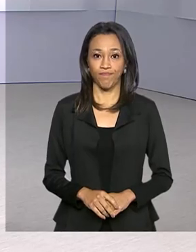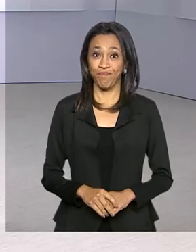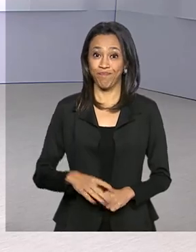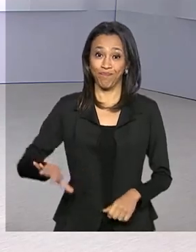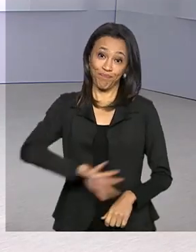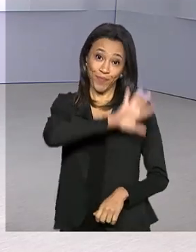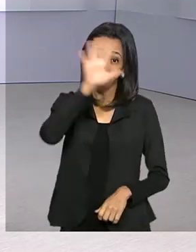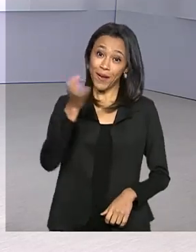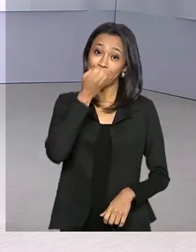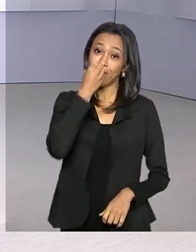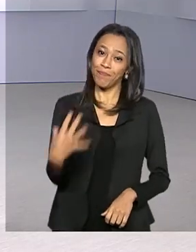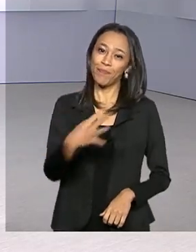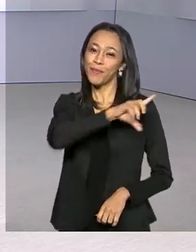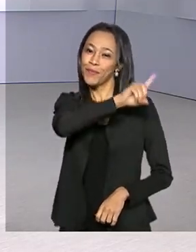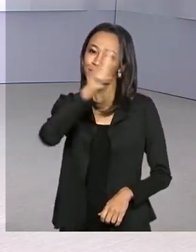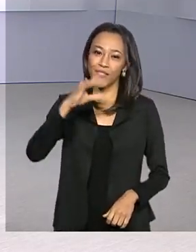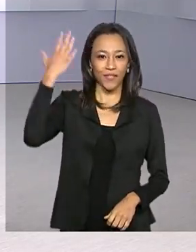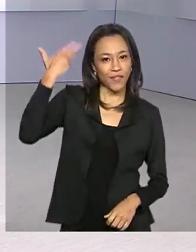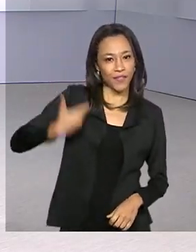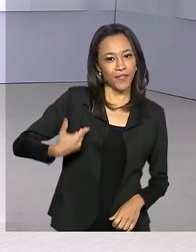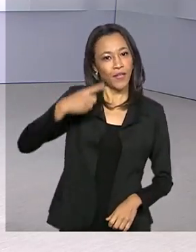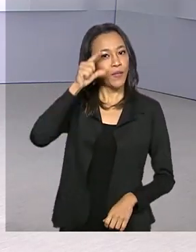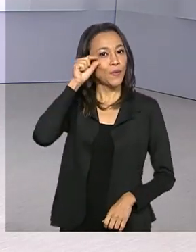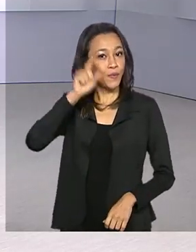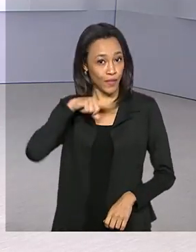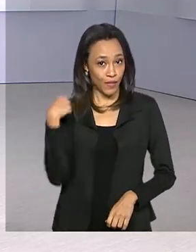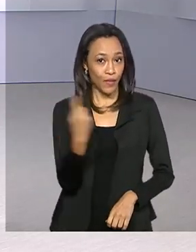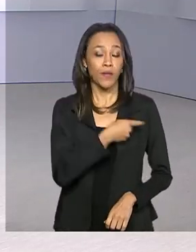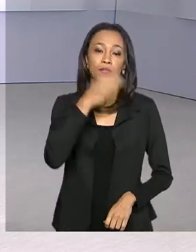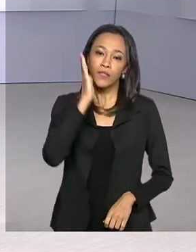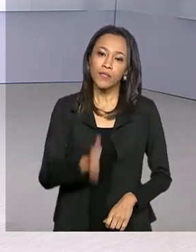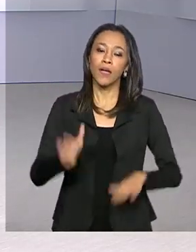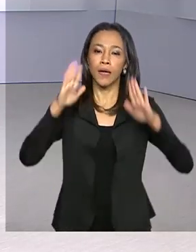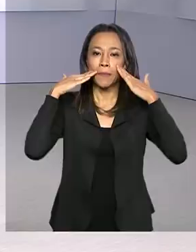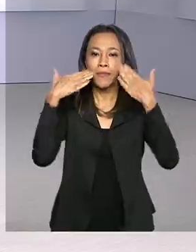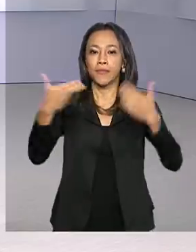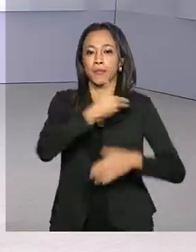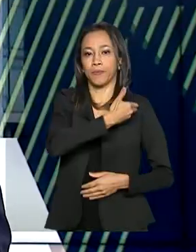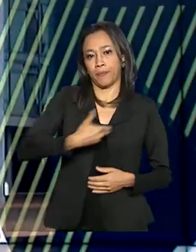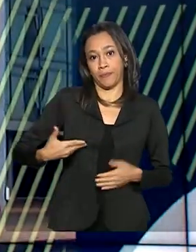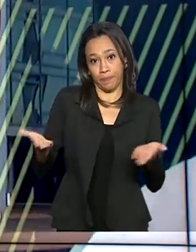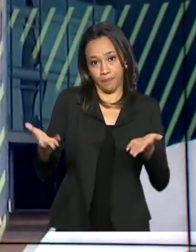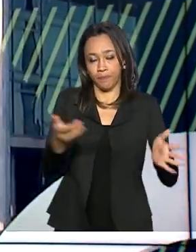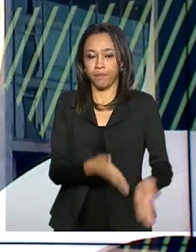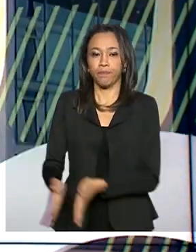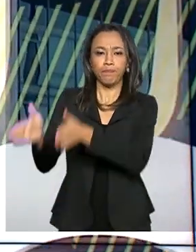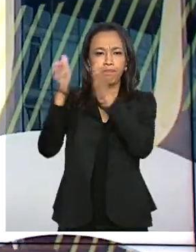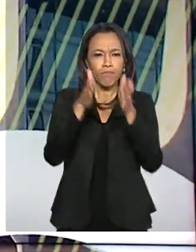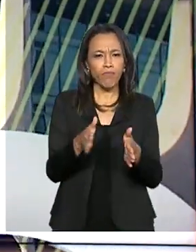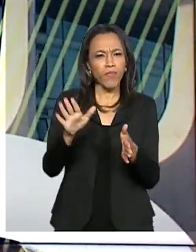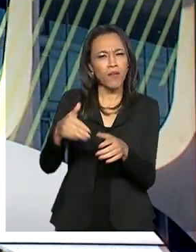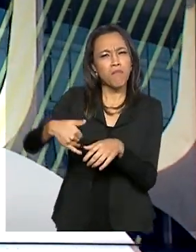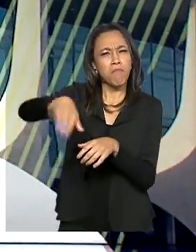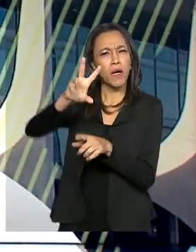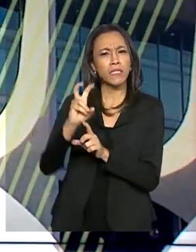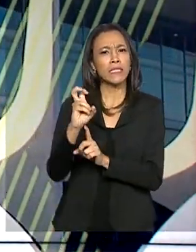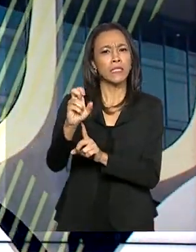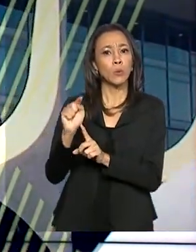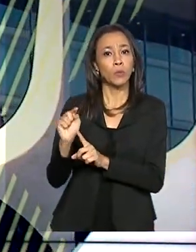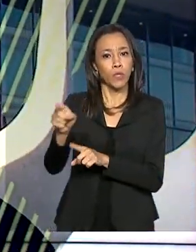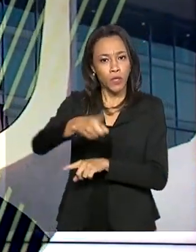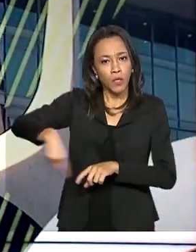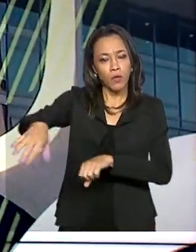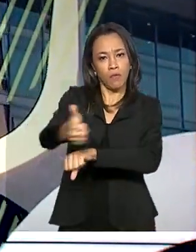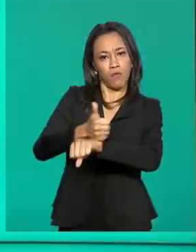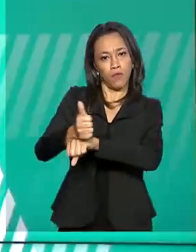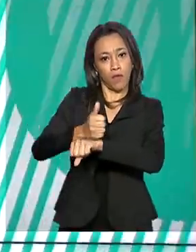Olá, bom dia para você. Eu sou Roberto Camargo e já estamos no ar com o governo agora. Mais de 5 mil profissionais